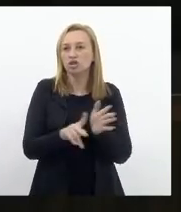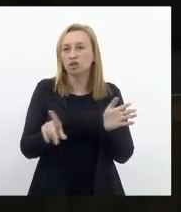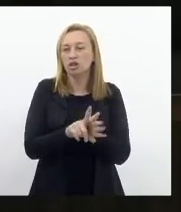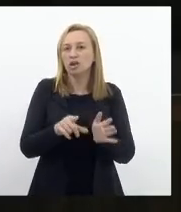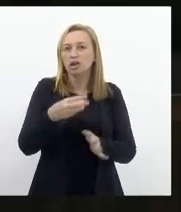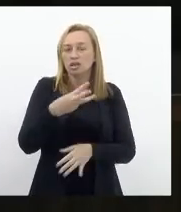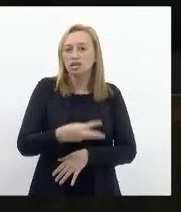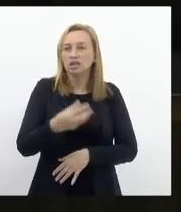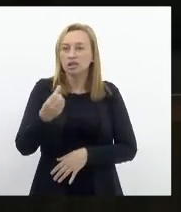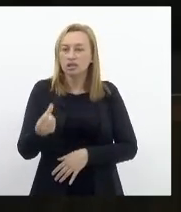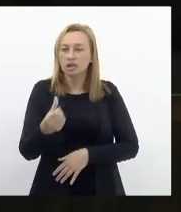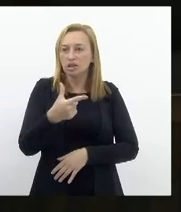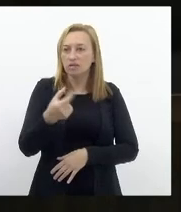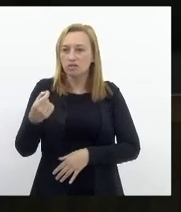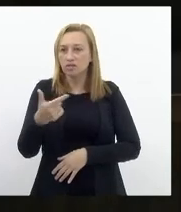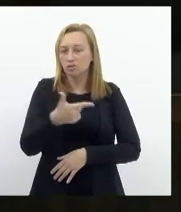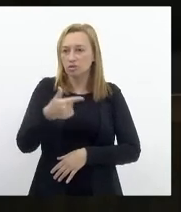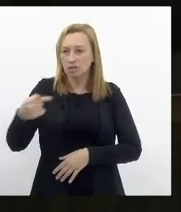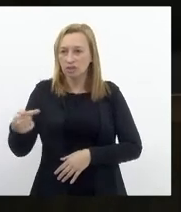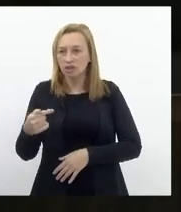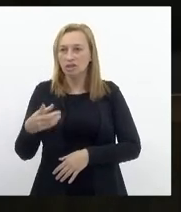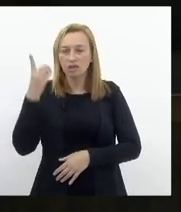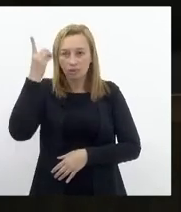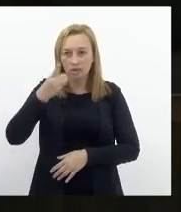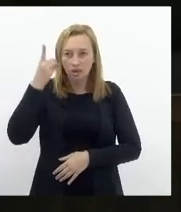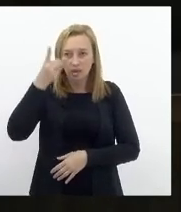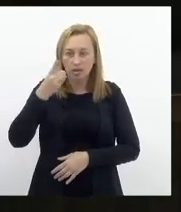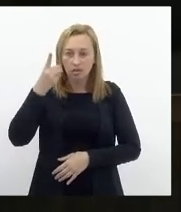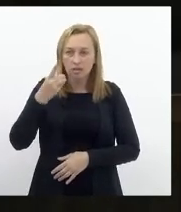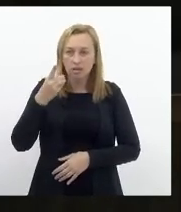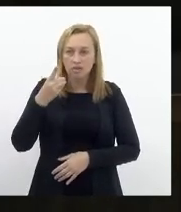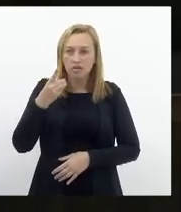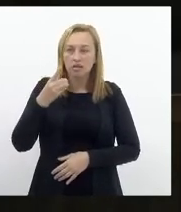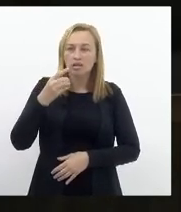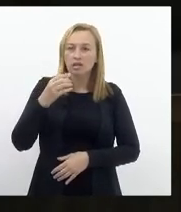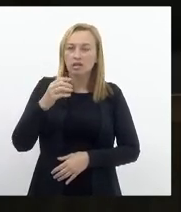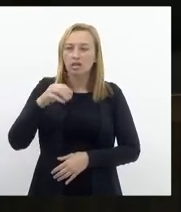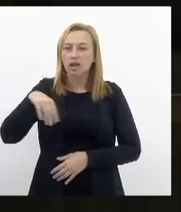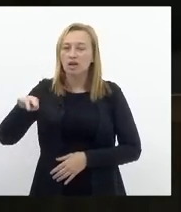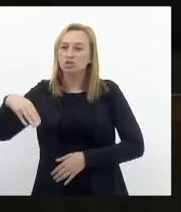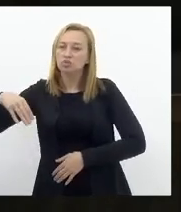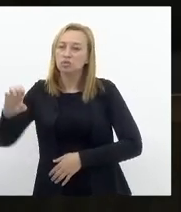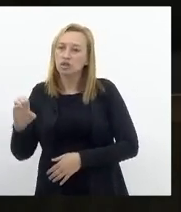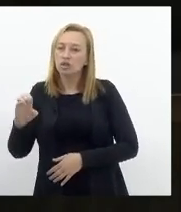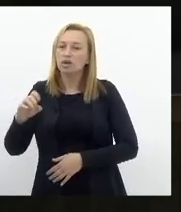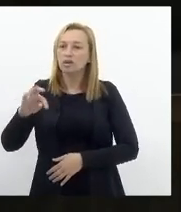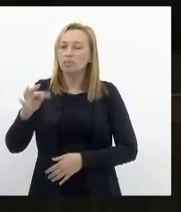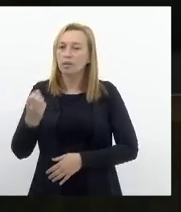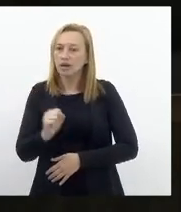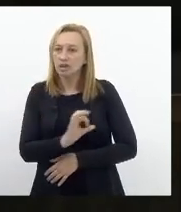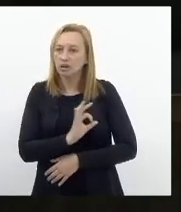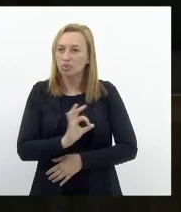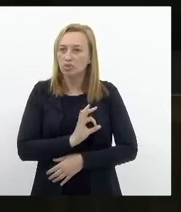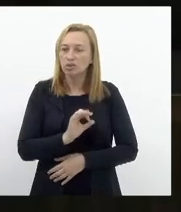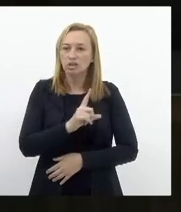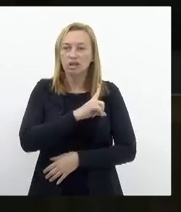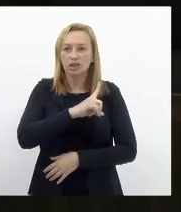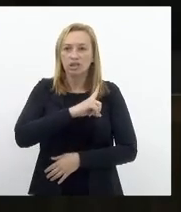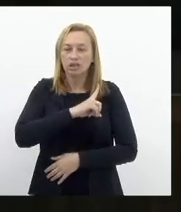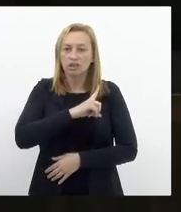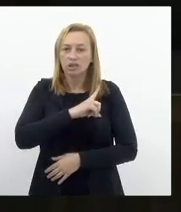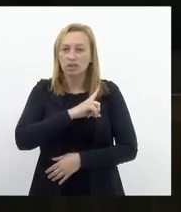lei número 36-20-2017 de autoridade dos deputados Carlos Mink e Marta Rocha, que dispõe sobre a Delegacia de Defesa